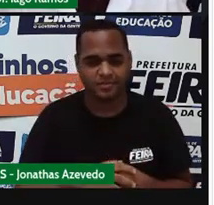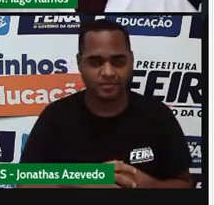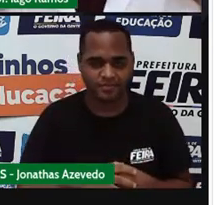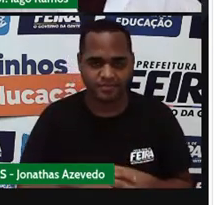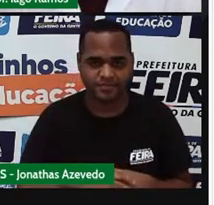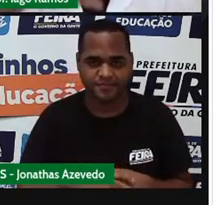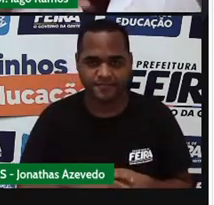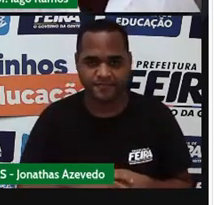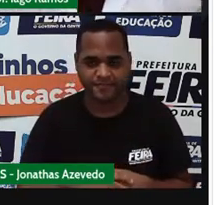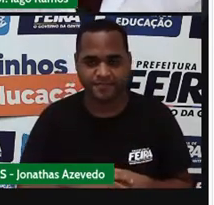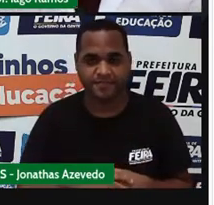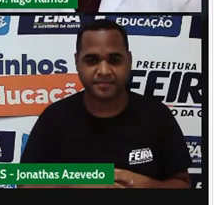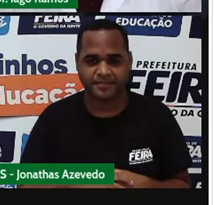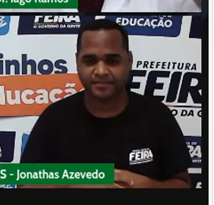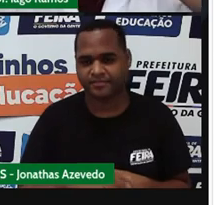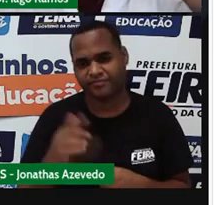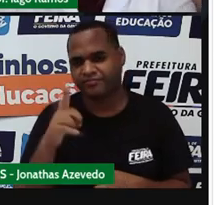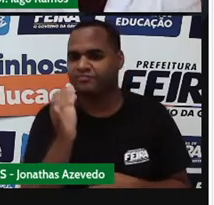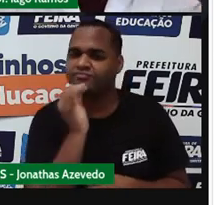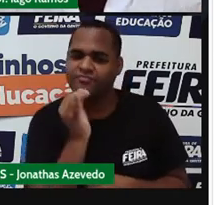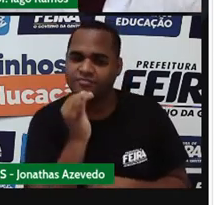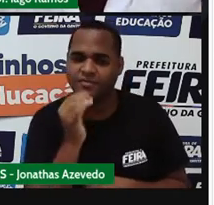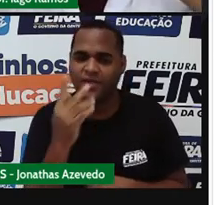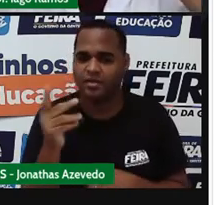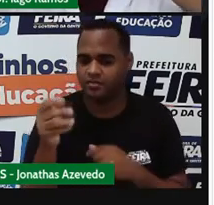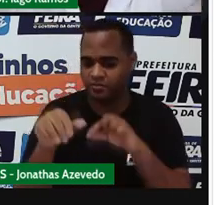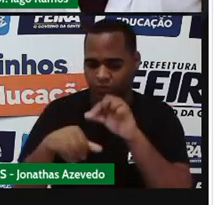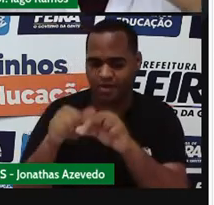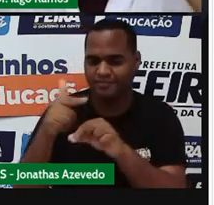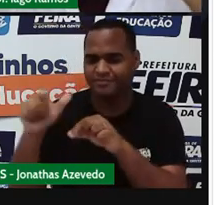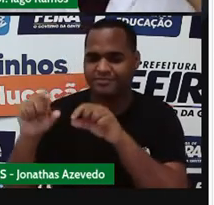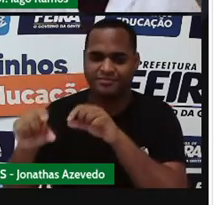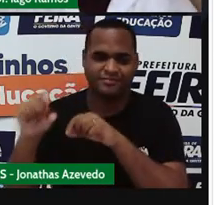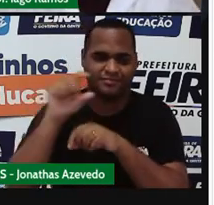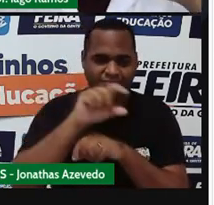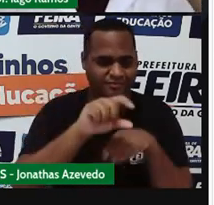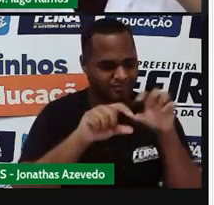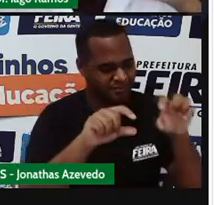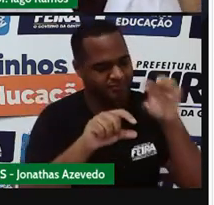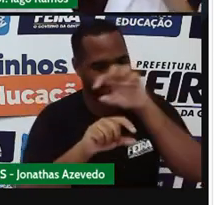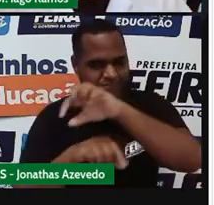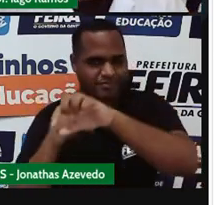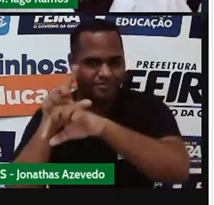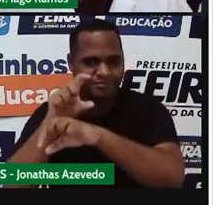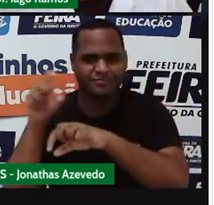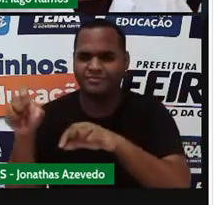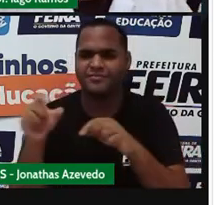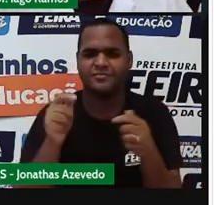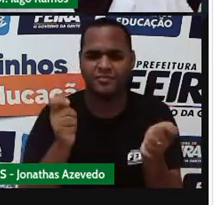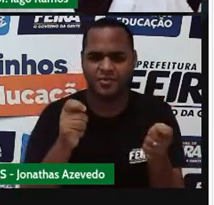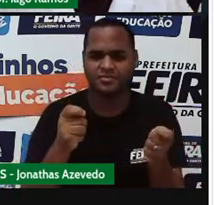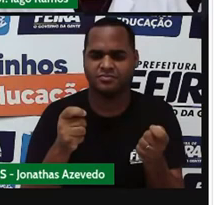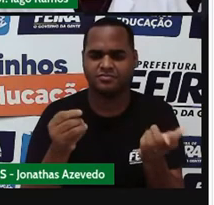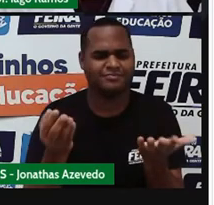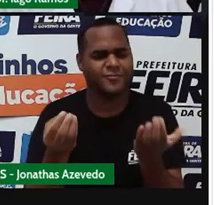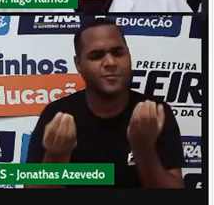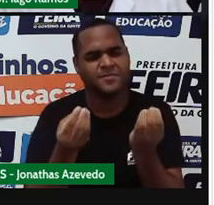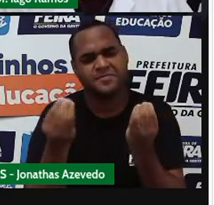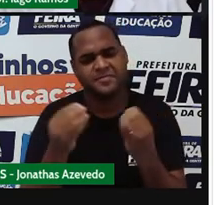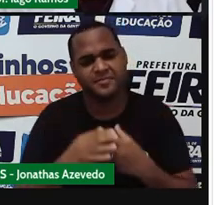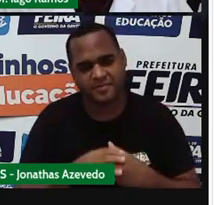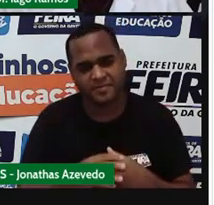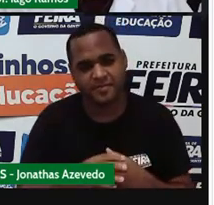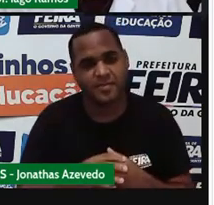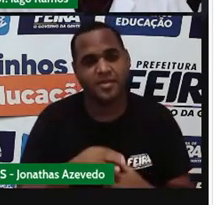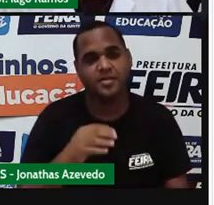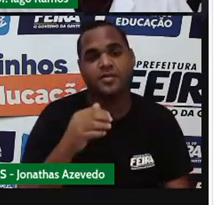assim. A gente trocar pezinhos de lugar. A gente pode fazer isso. Então como assim, professor? Se desse lado